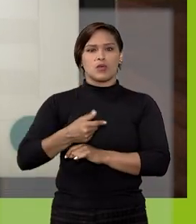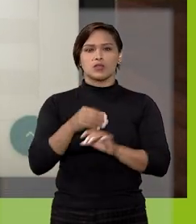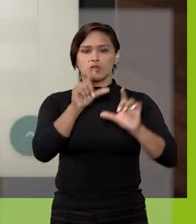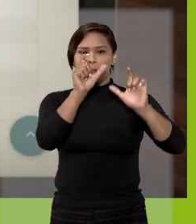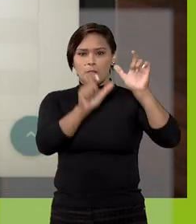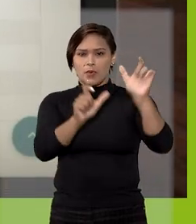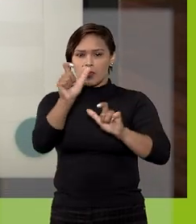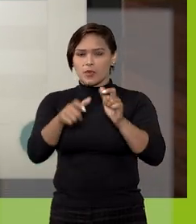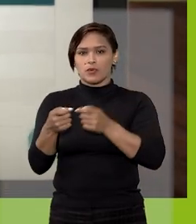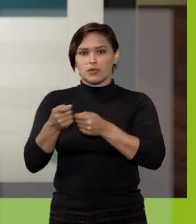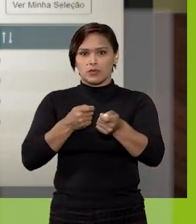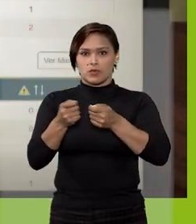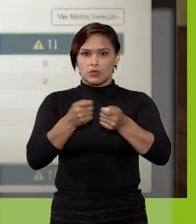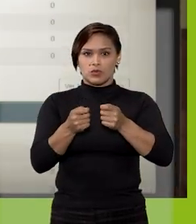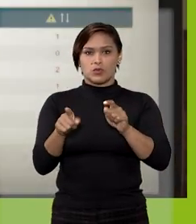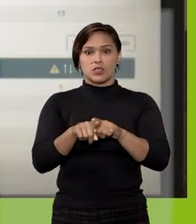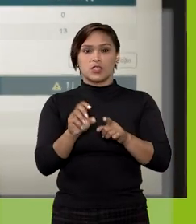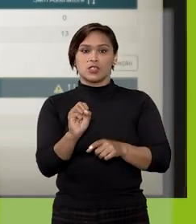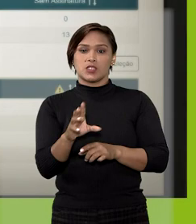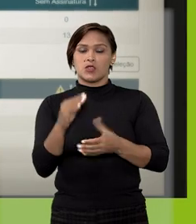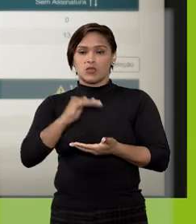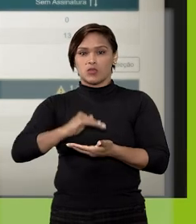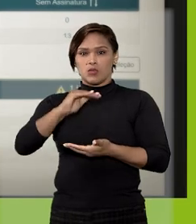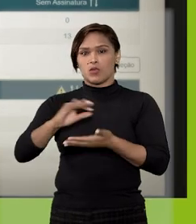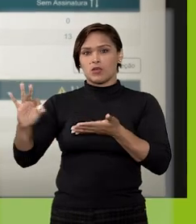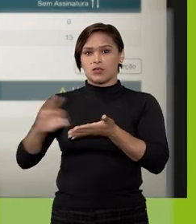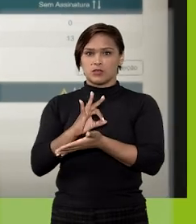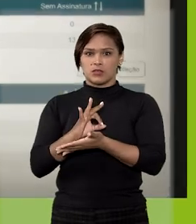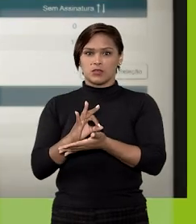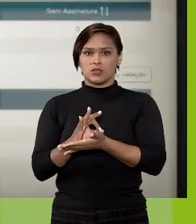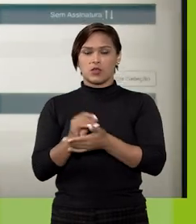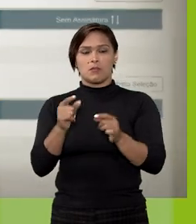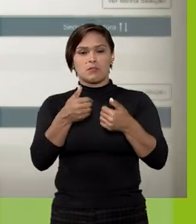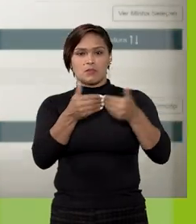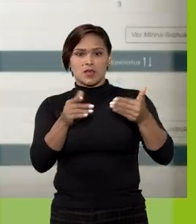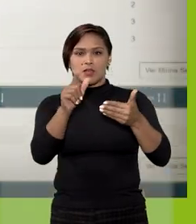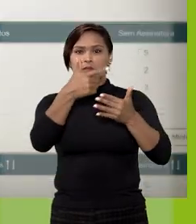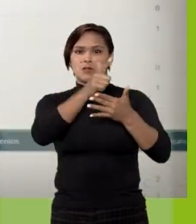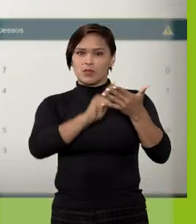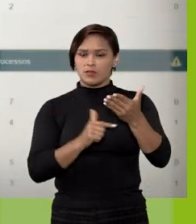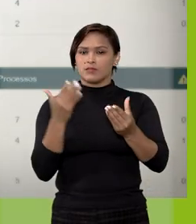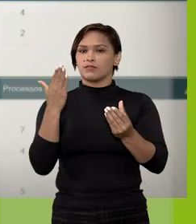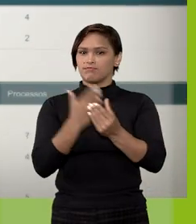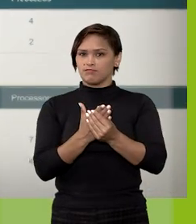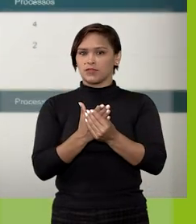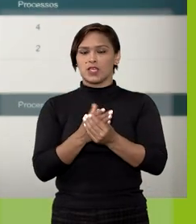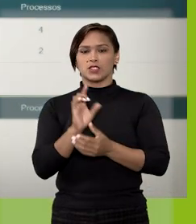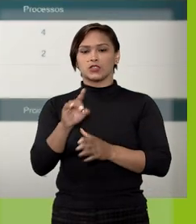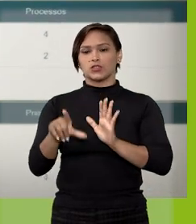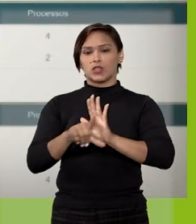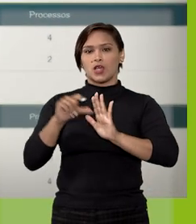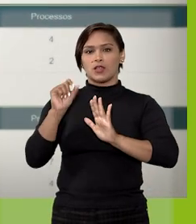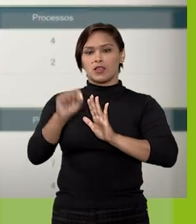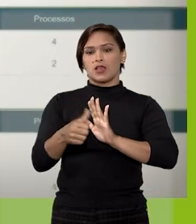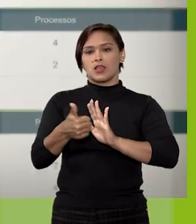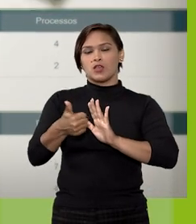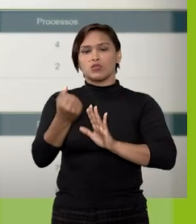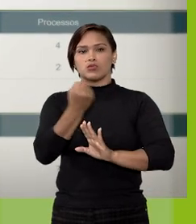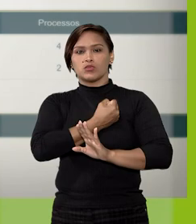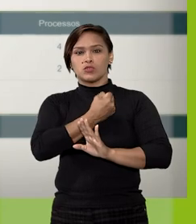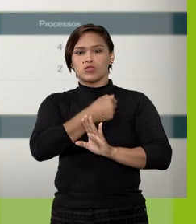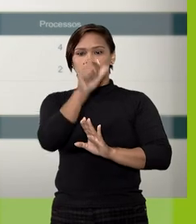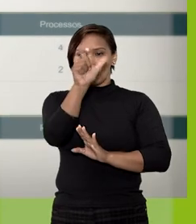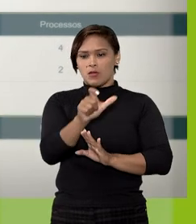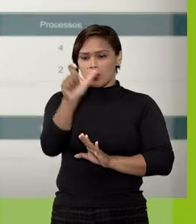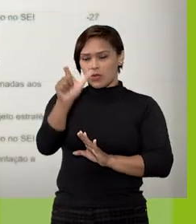os campos do Painel de Controle, exceto nos blocos de assinatura. Para abrir uma lista de processos, basta clicar em um dos numerais